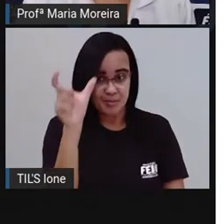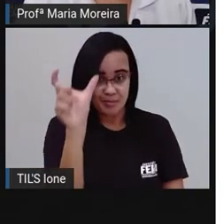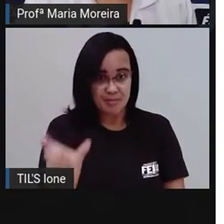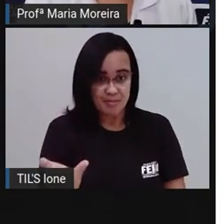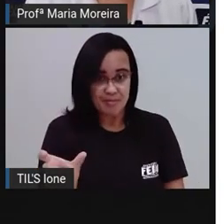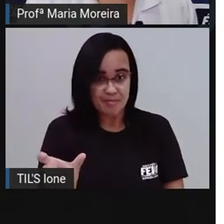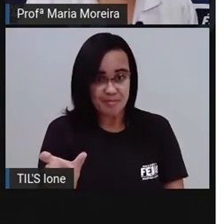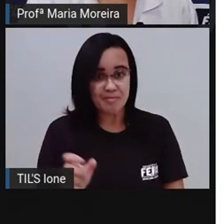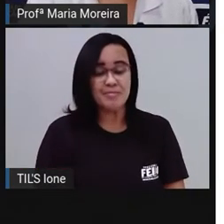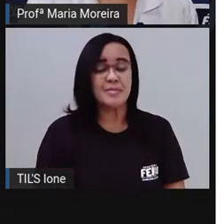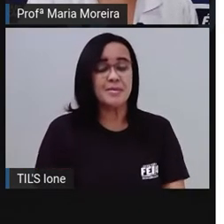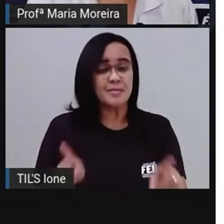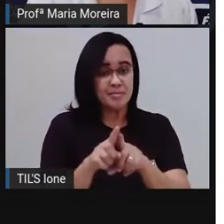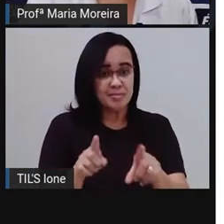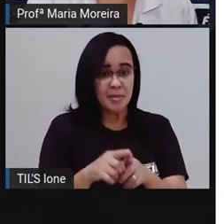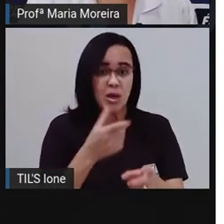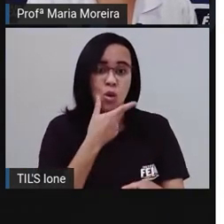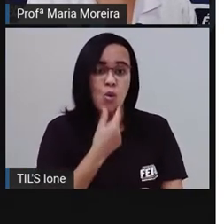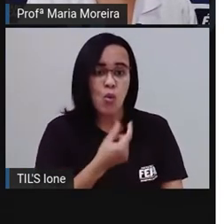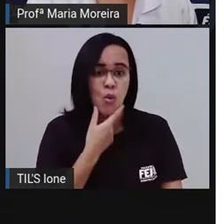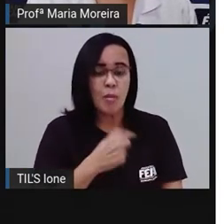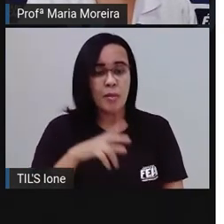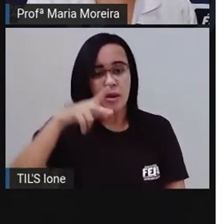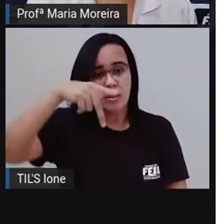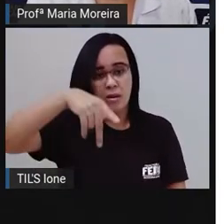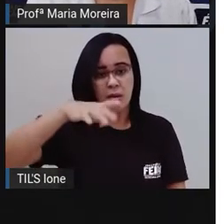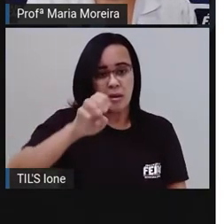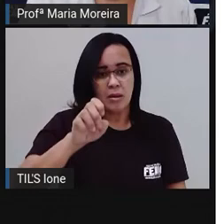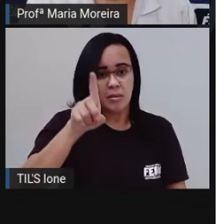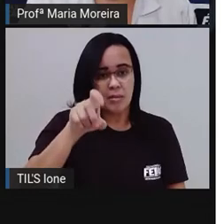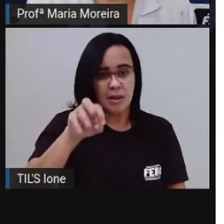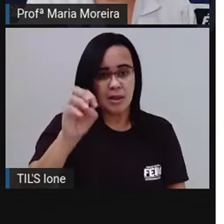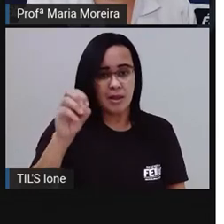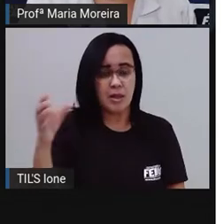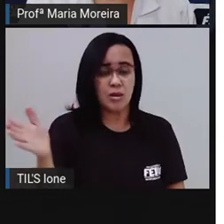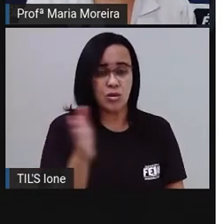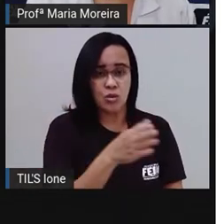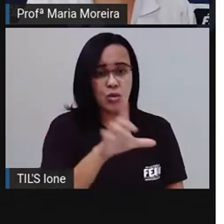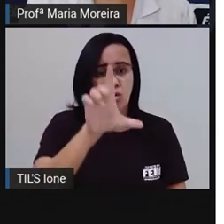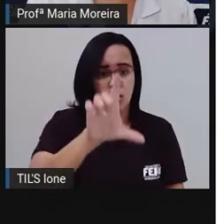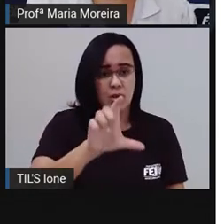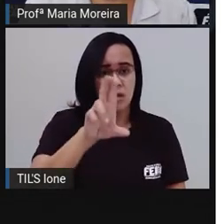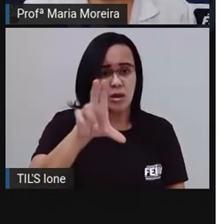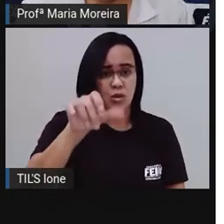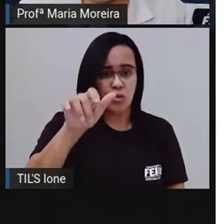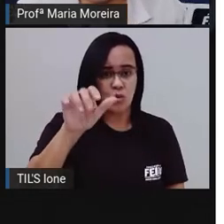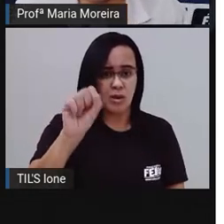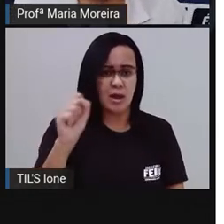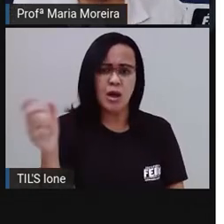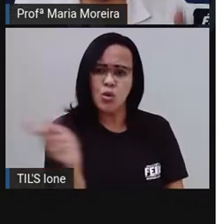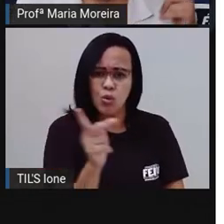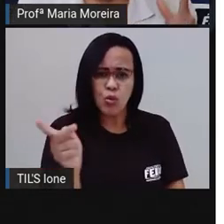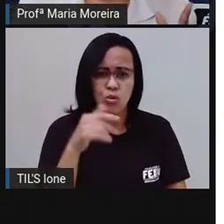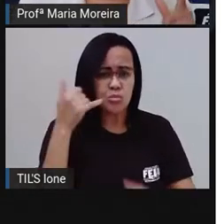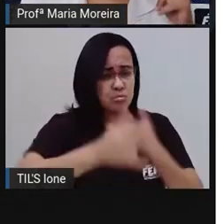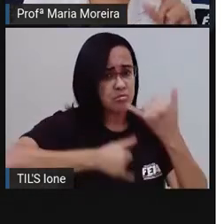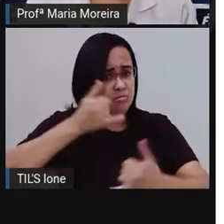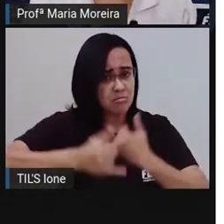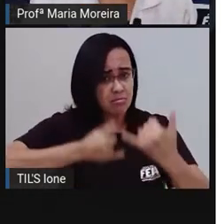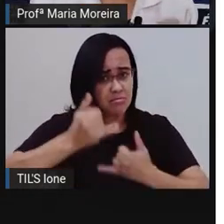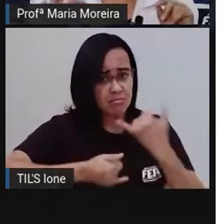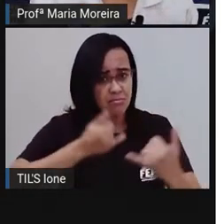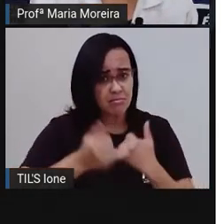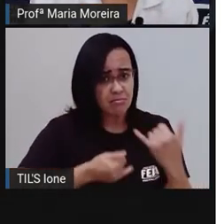Pedro e Lucas foram ao parque. Pedro e Lucas foram ao parque. Pedro